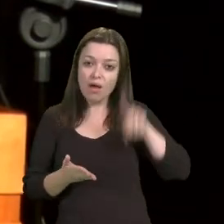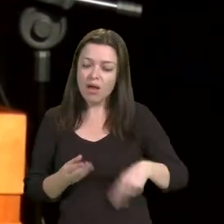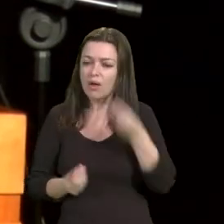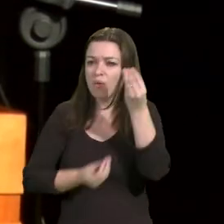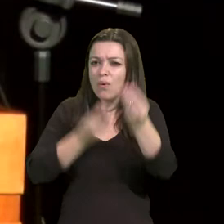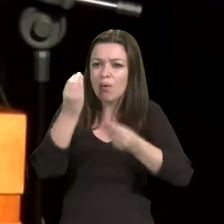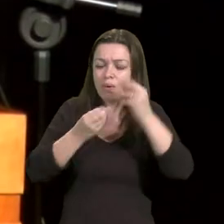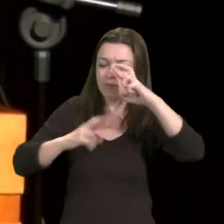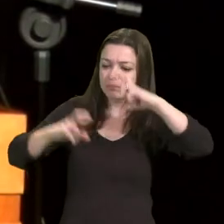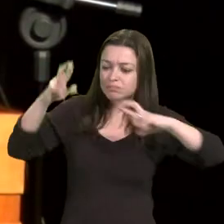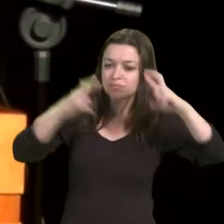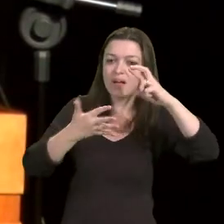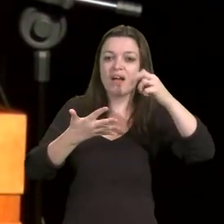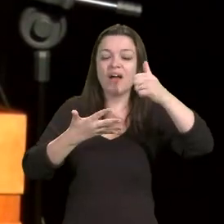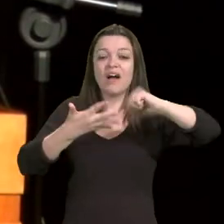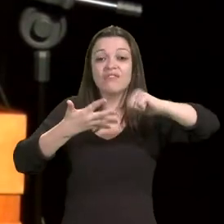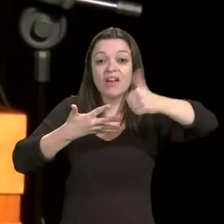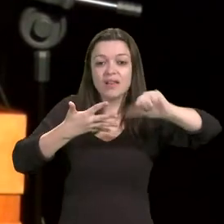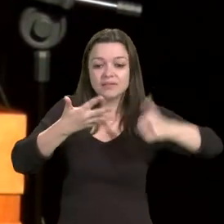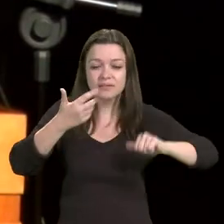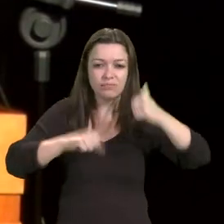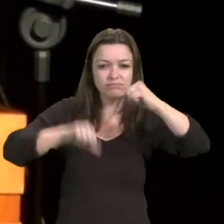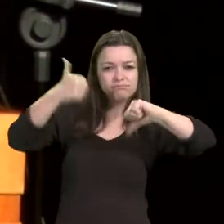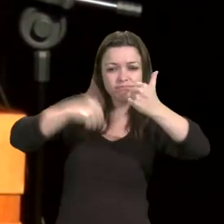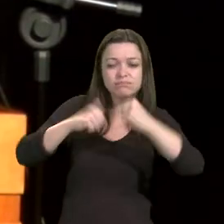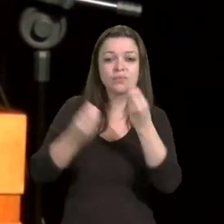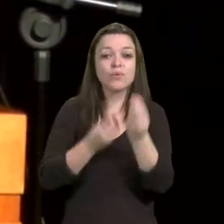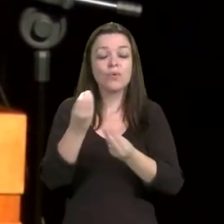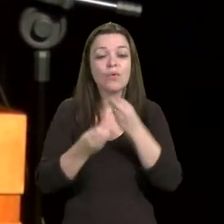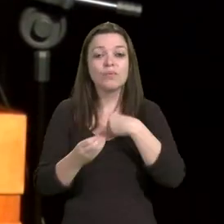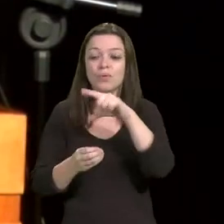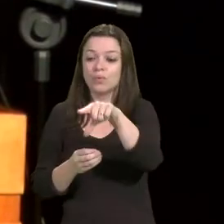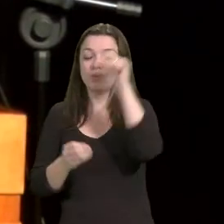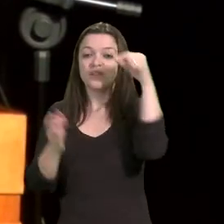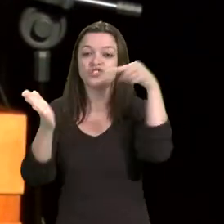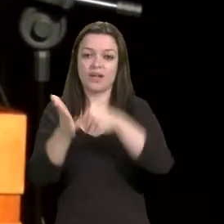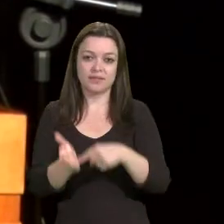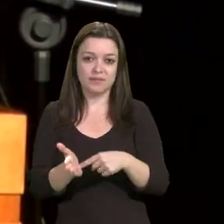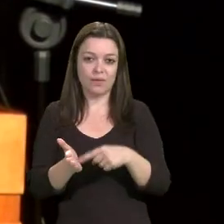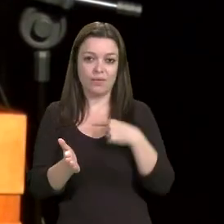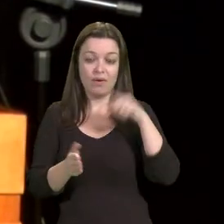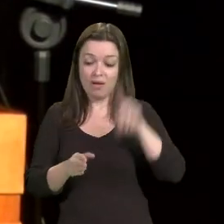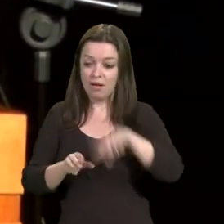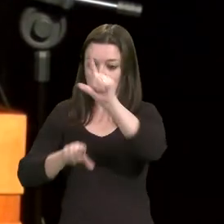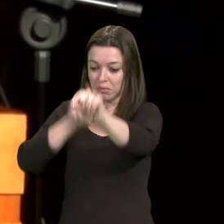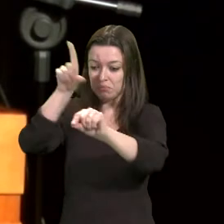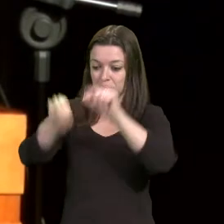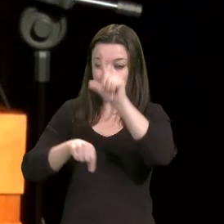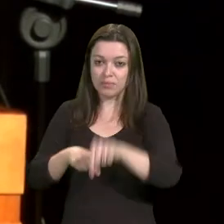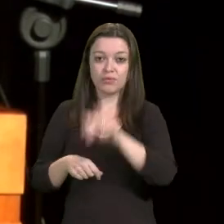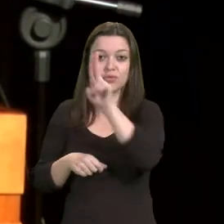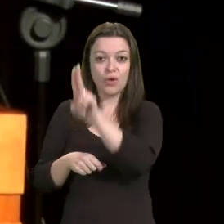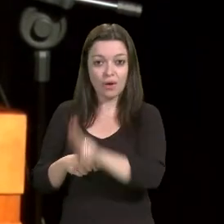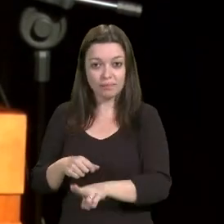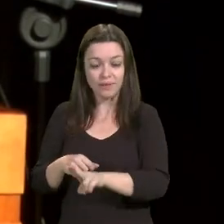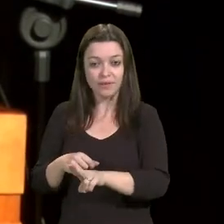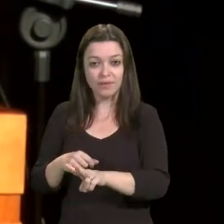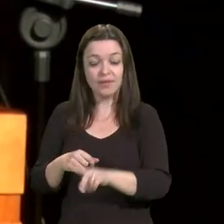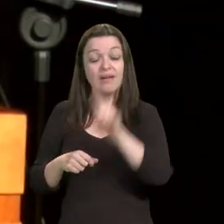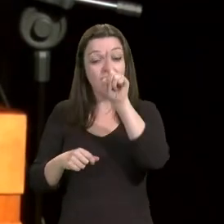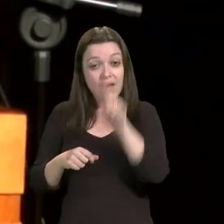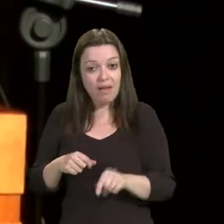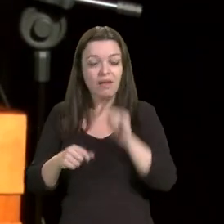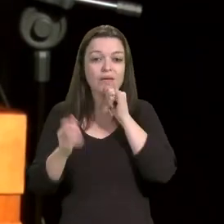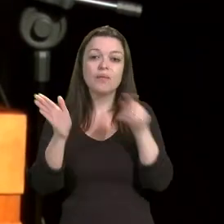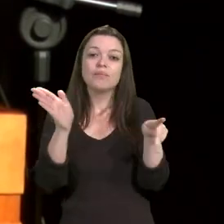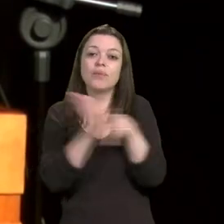as indicações para o provimento de cargos e funções cuja competência de nomeação esteja no âmbito das